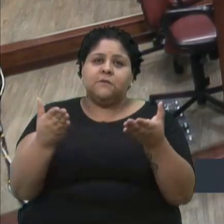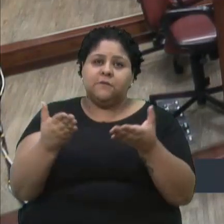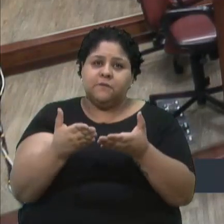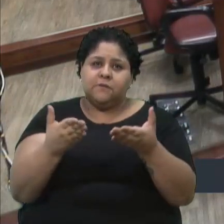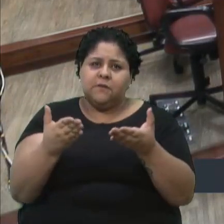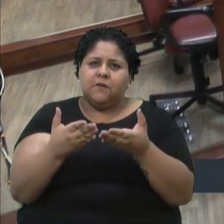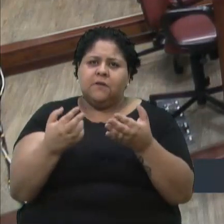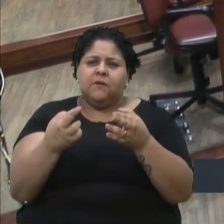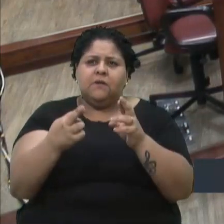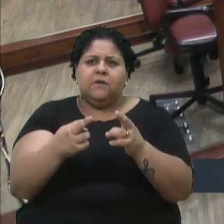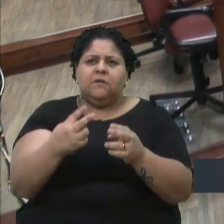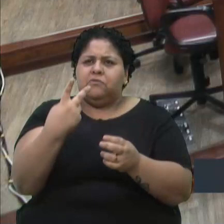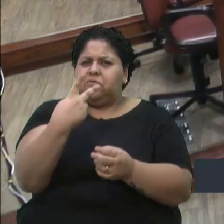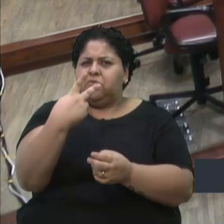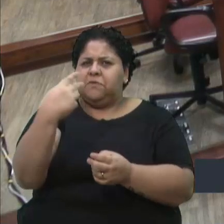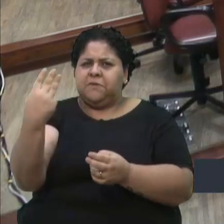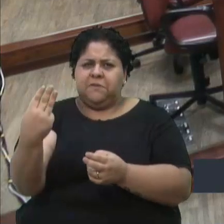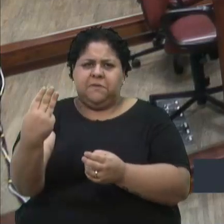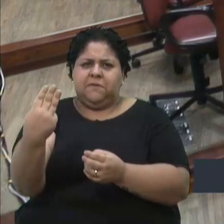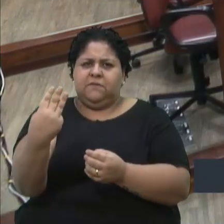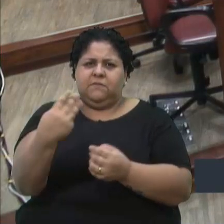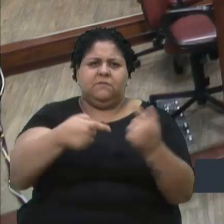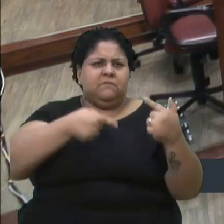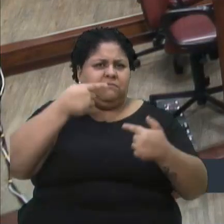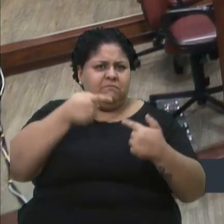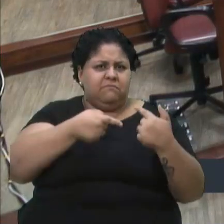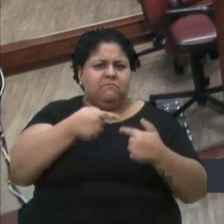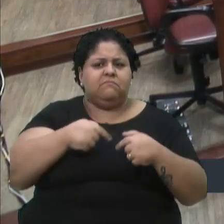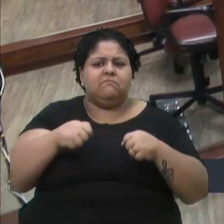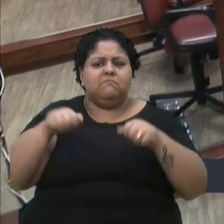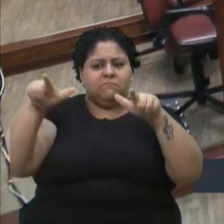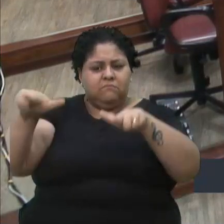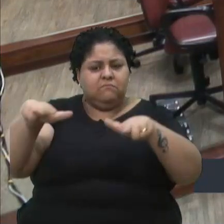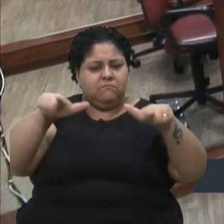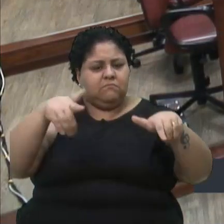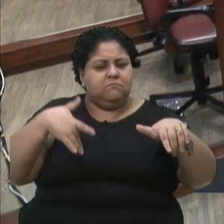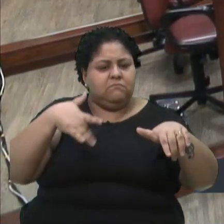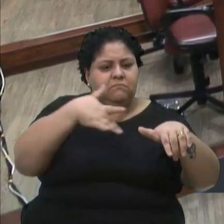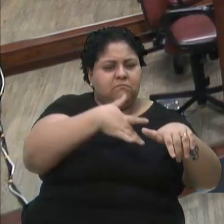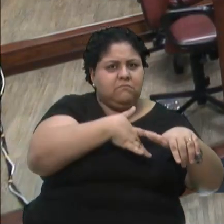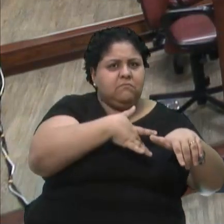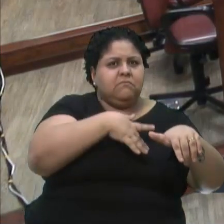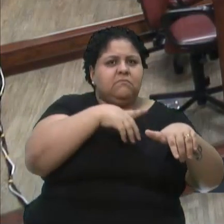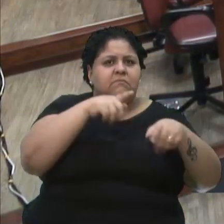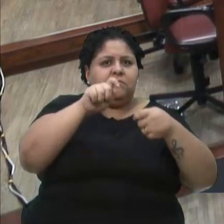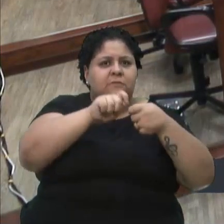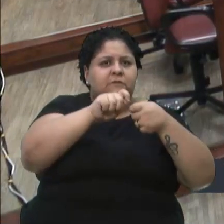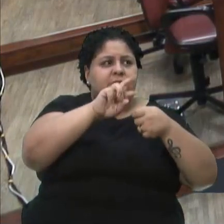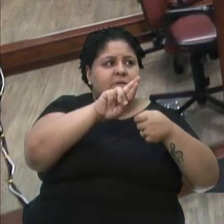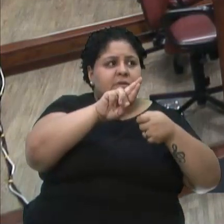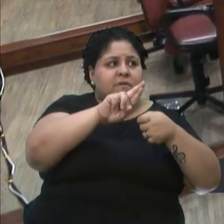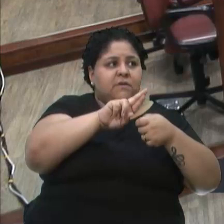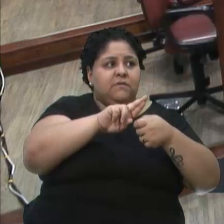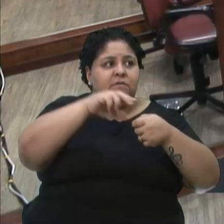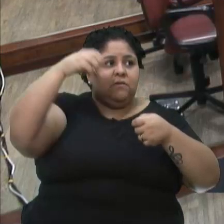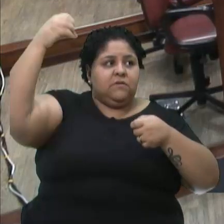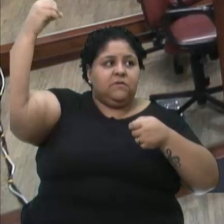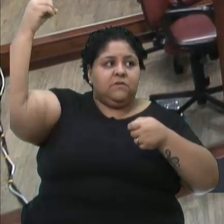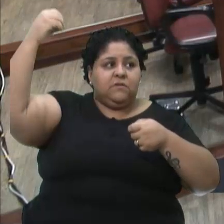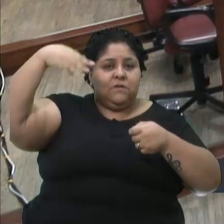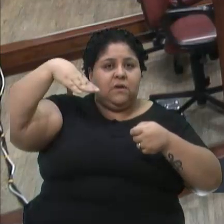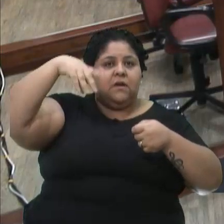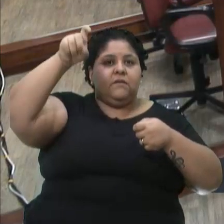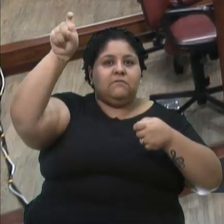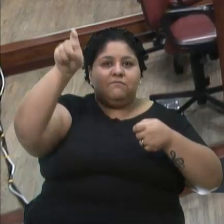reclamações, que é exatamente dessa área, que para fazer um raio-x de dente em Caxias, pode estar